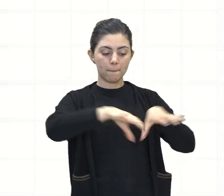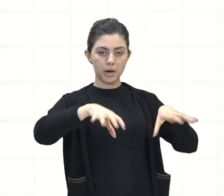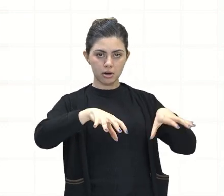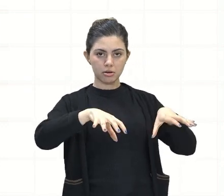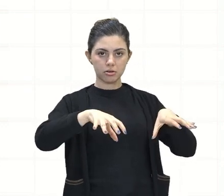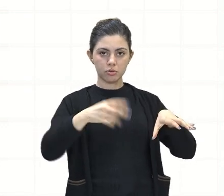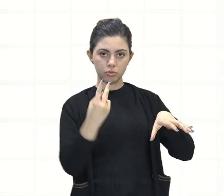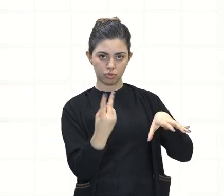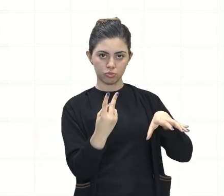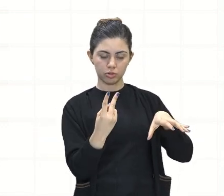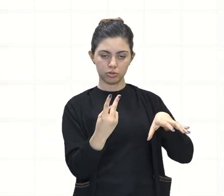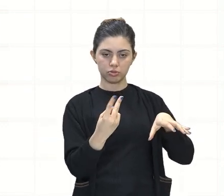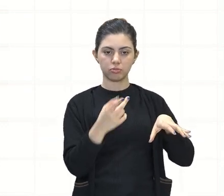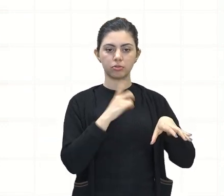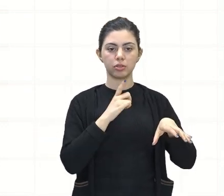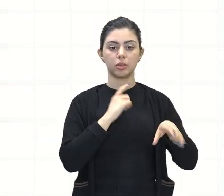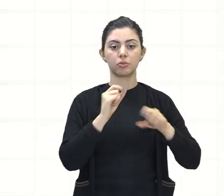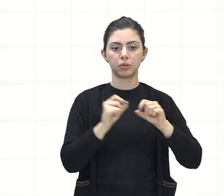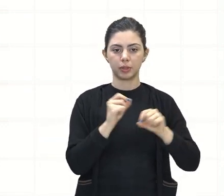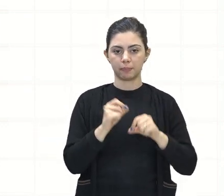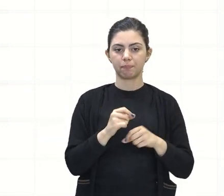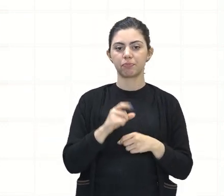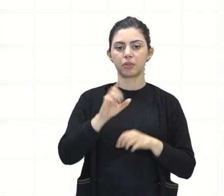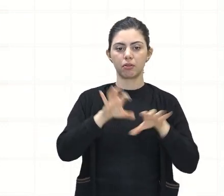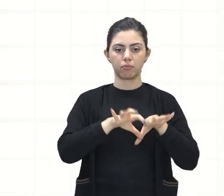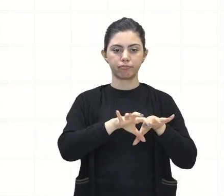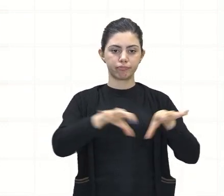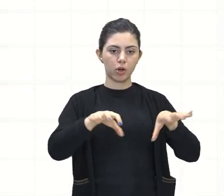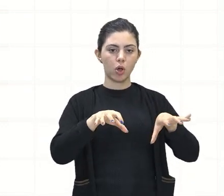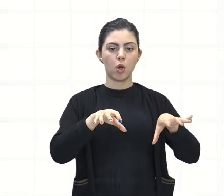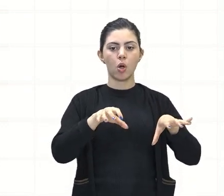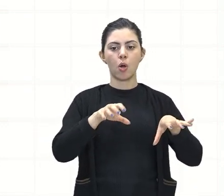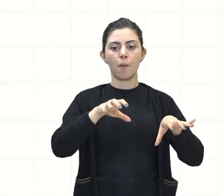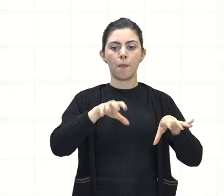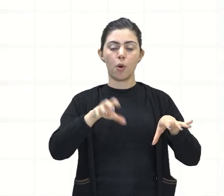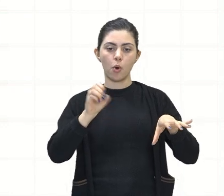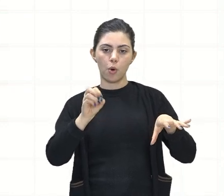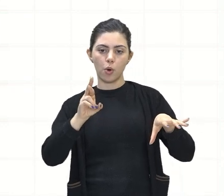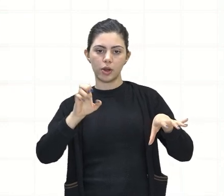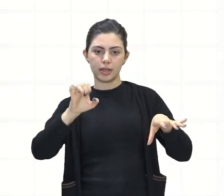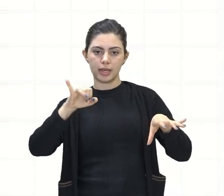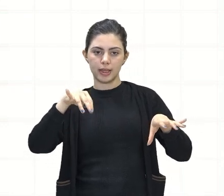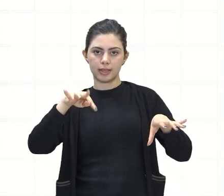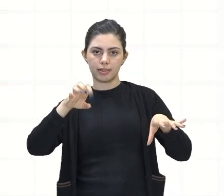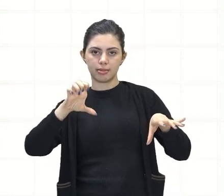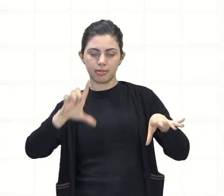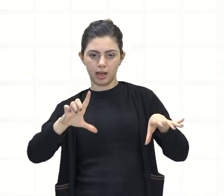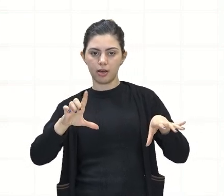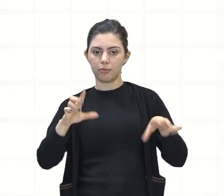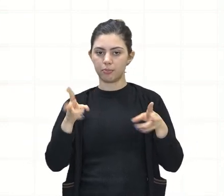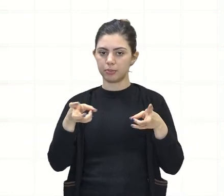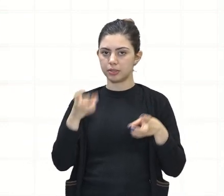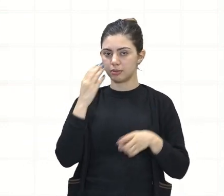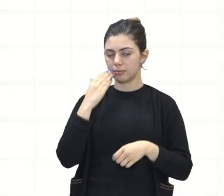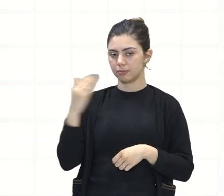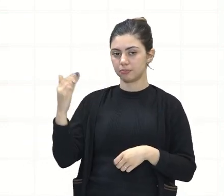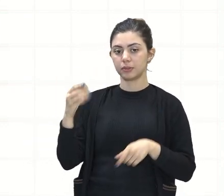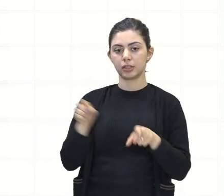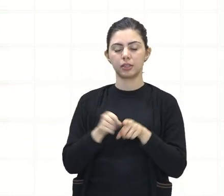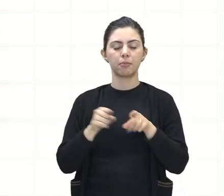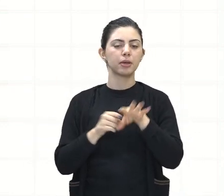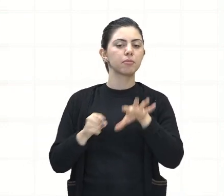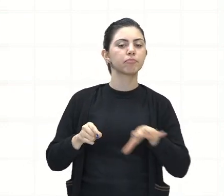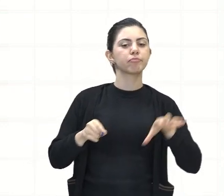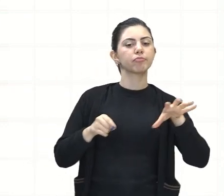A gente tem a parte oriental, que é onde está a maior porção de terra emersa, tá? Que é terra acima do nível do mar. E nessa região